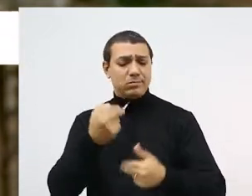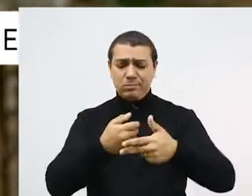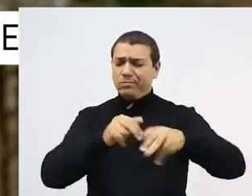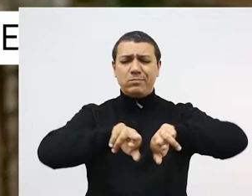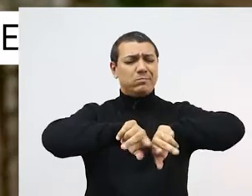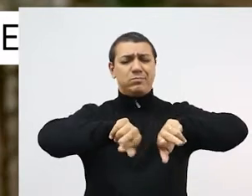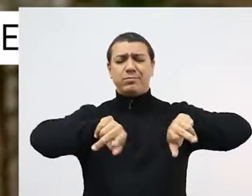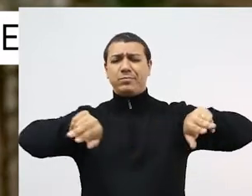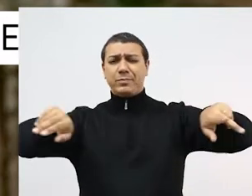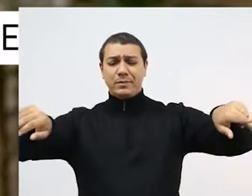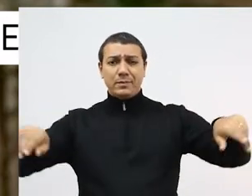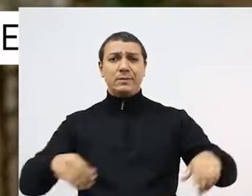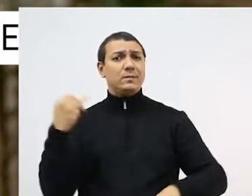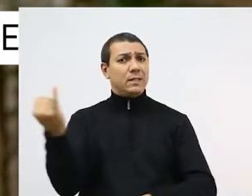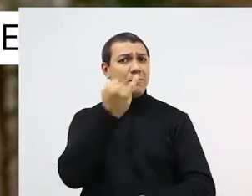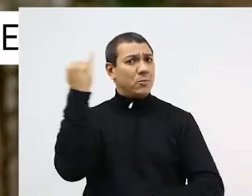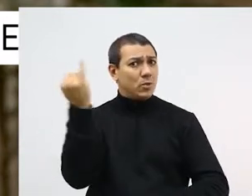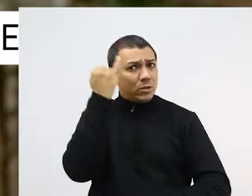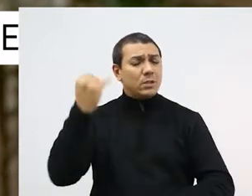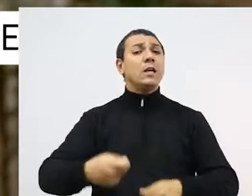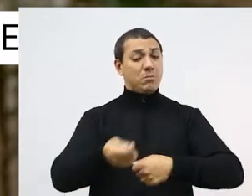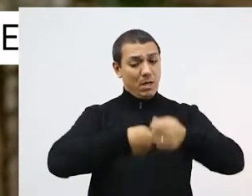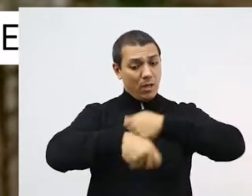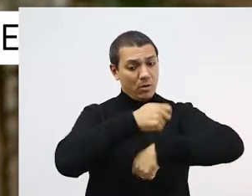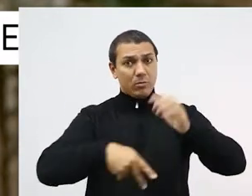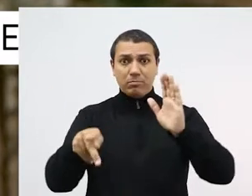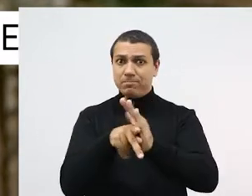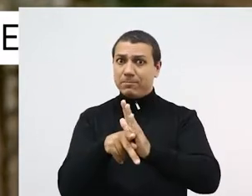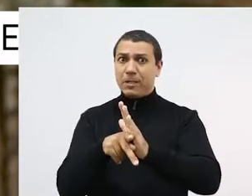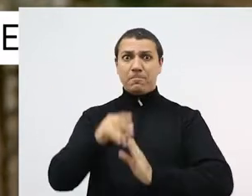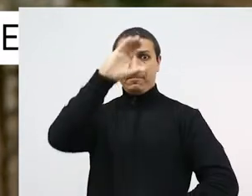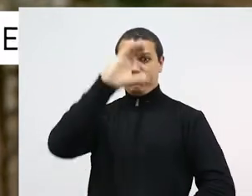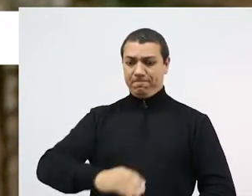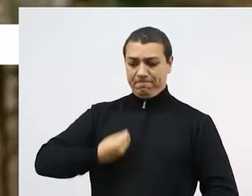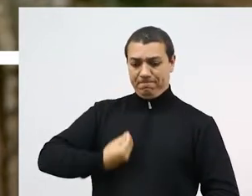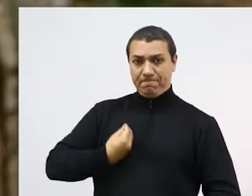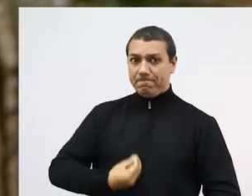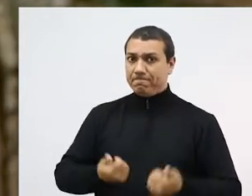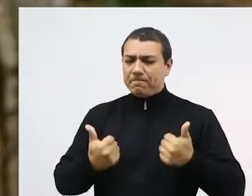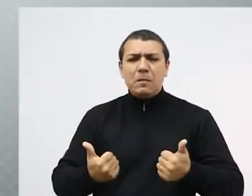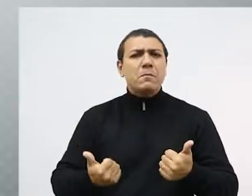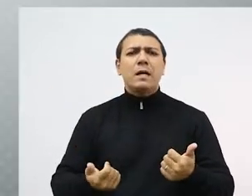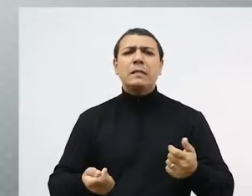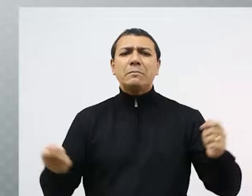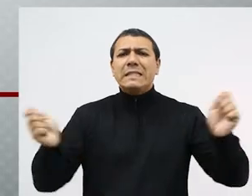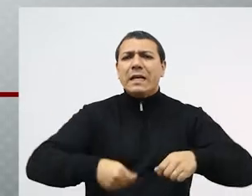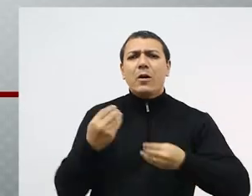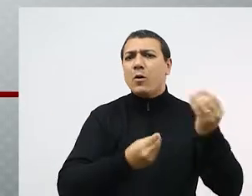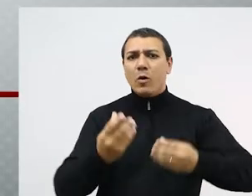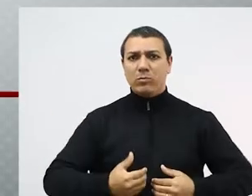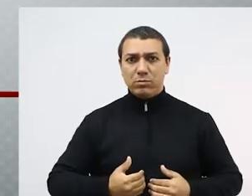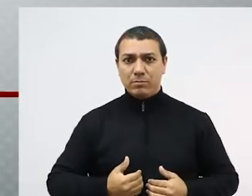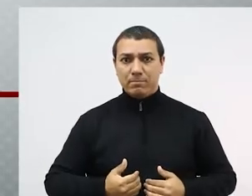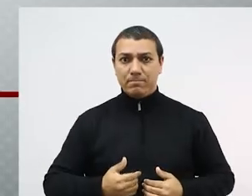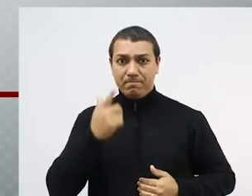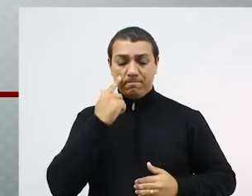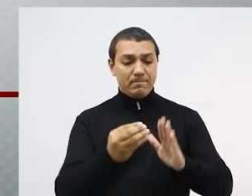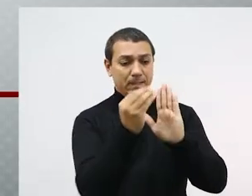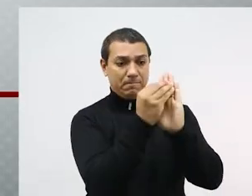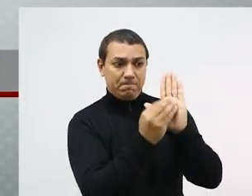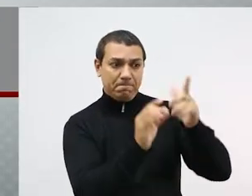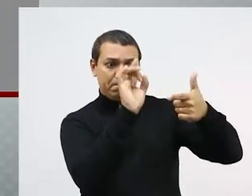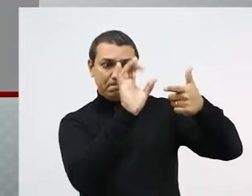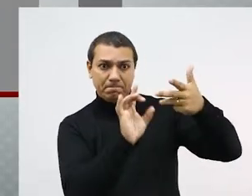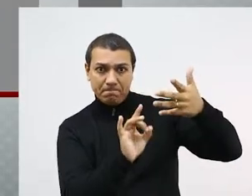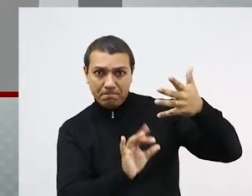setor de alimentação, entre outras atividades que são vitais para a economia e para a vida do cidadão. Para que isso funcione, foram definidos